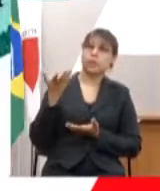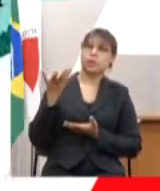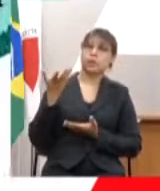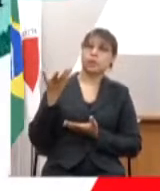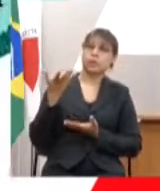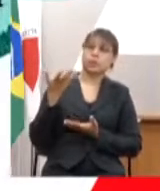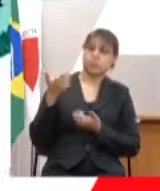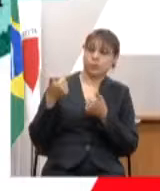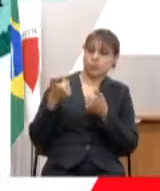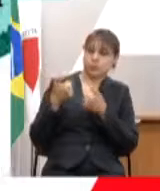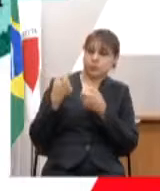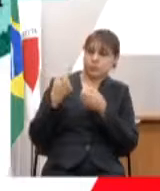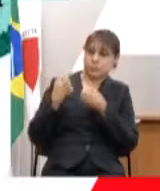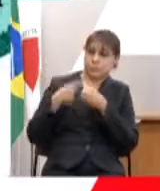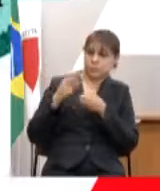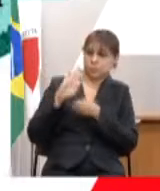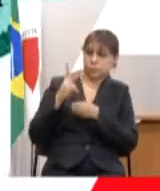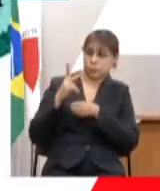metropolitana